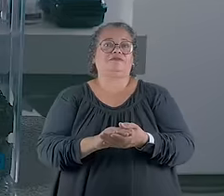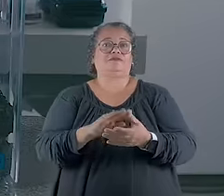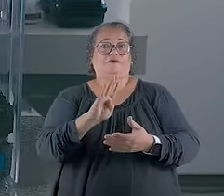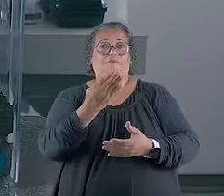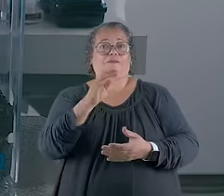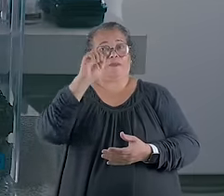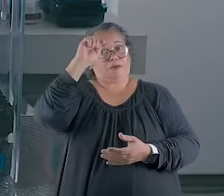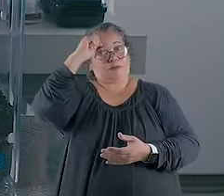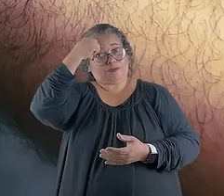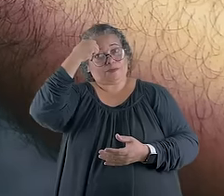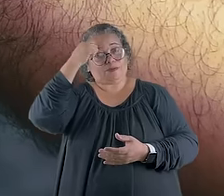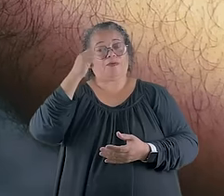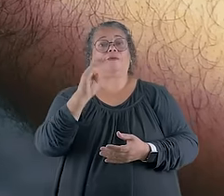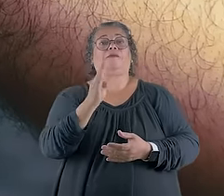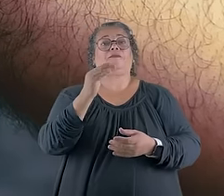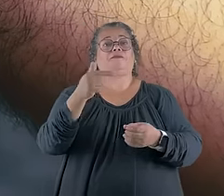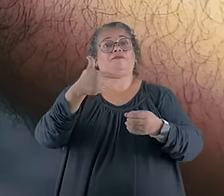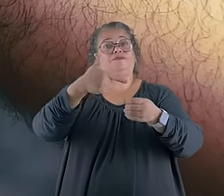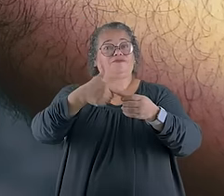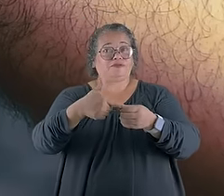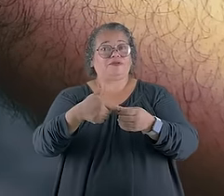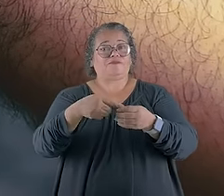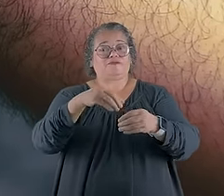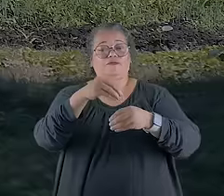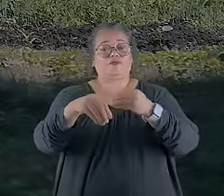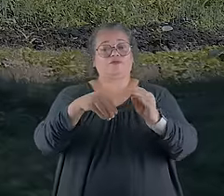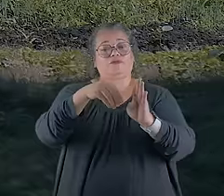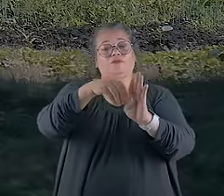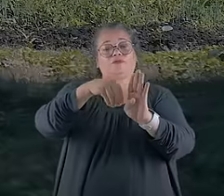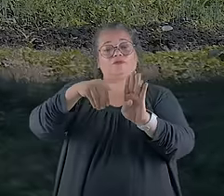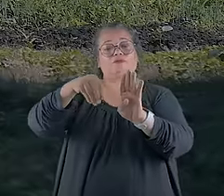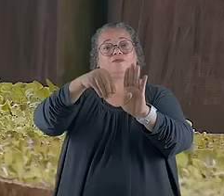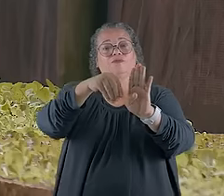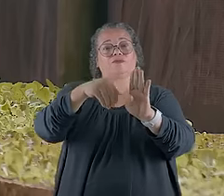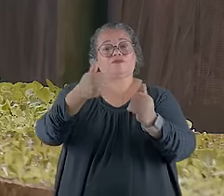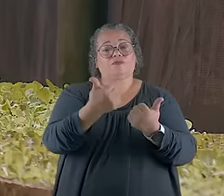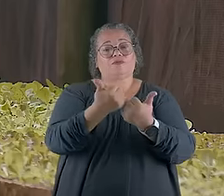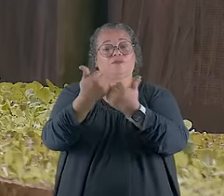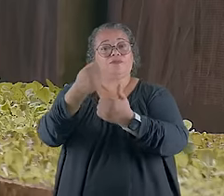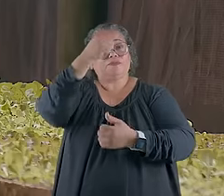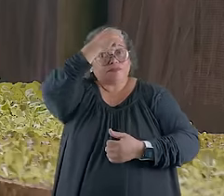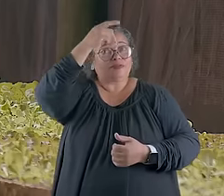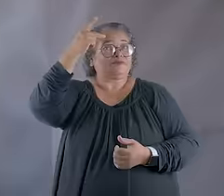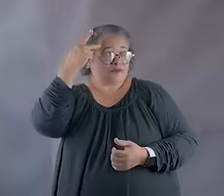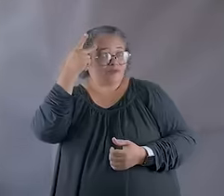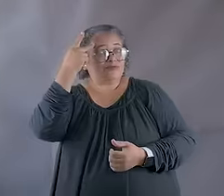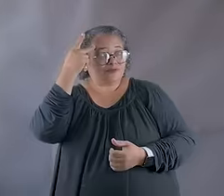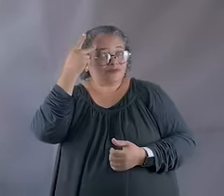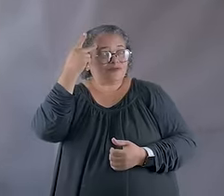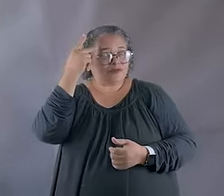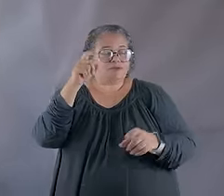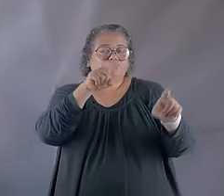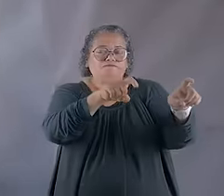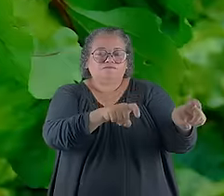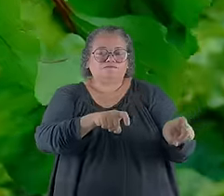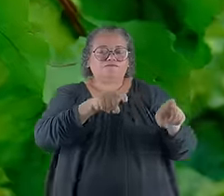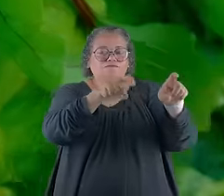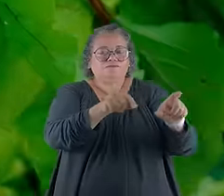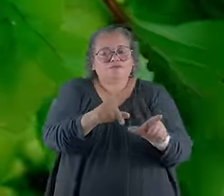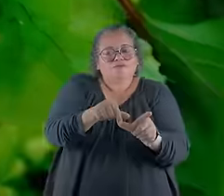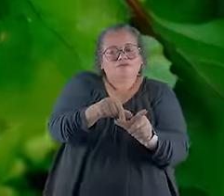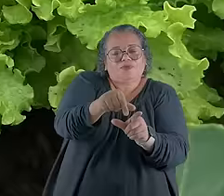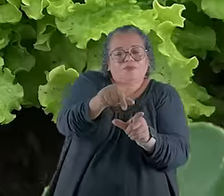biocombustível e um biocarvão, que junto com o pó de rocha, desenvolvido também com o apoio da Prefeitura, se torna um poderoso